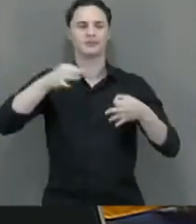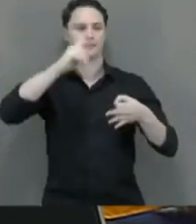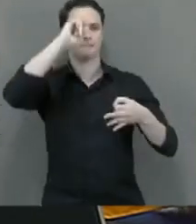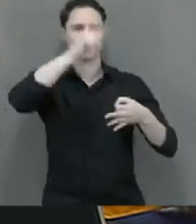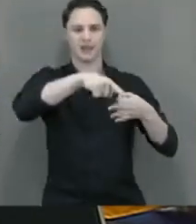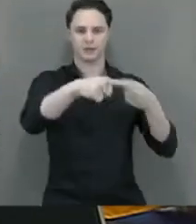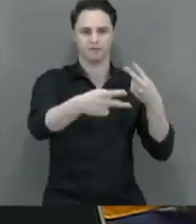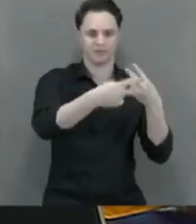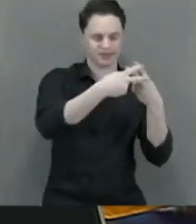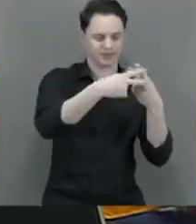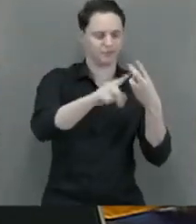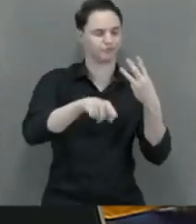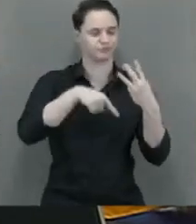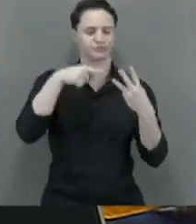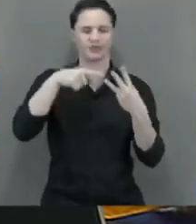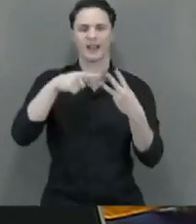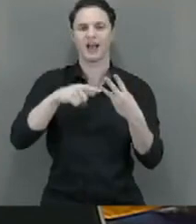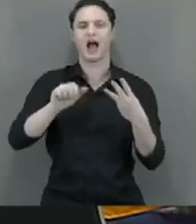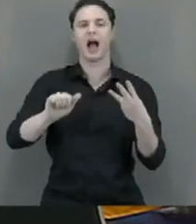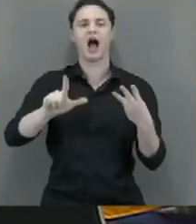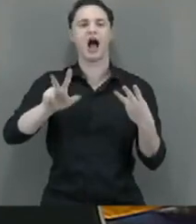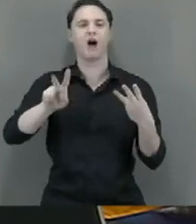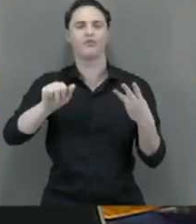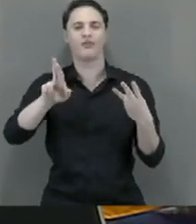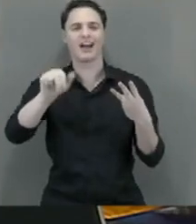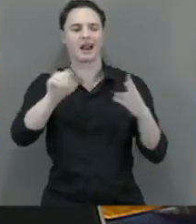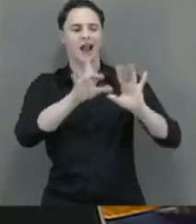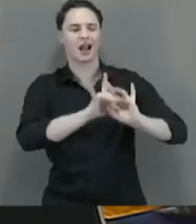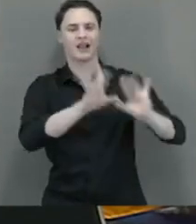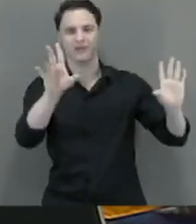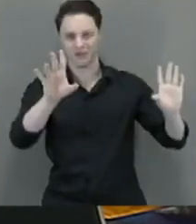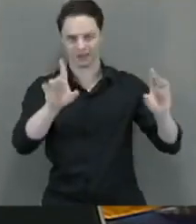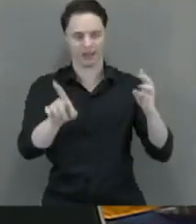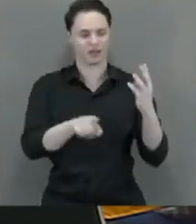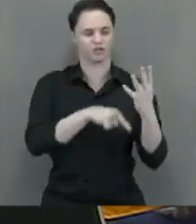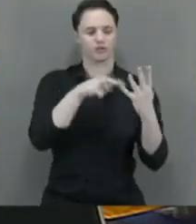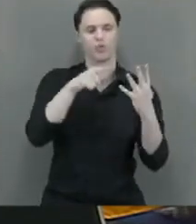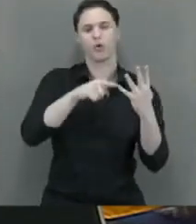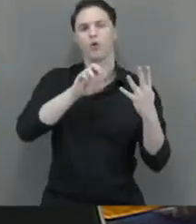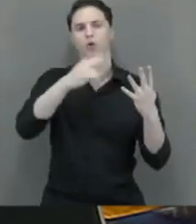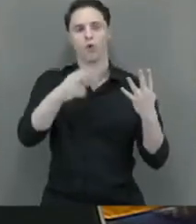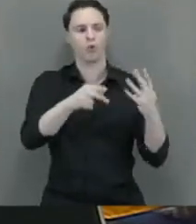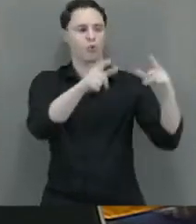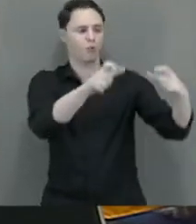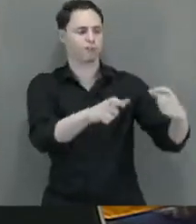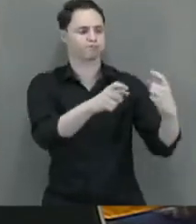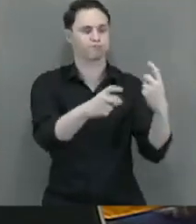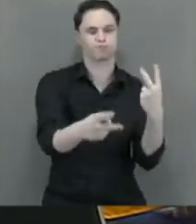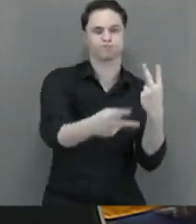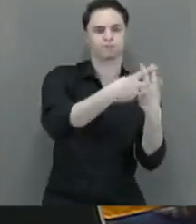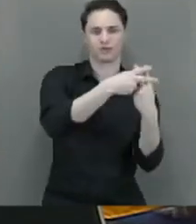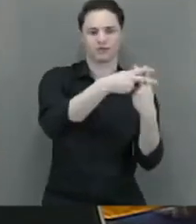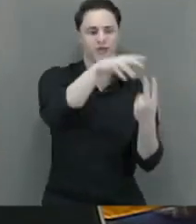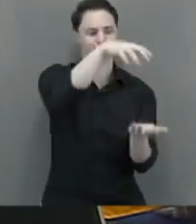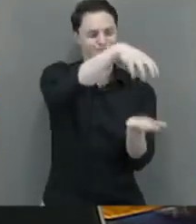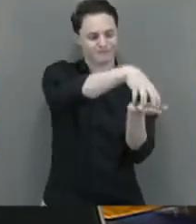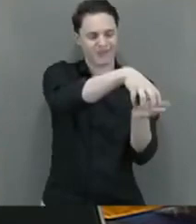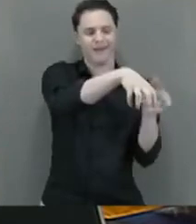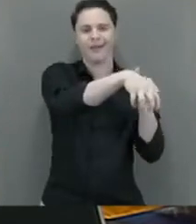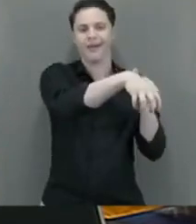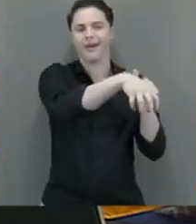soltura, bem como os documentos dos estabelecimentos prisionais e de custódia também, que são